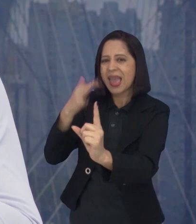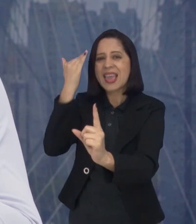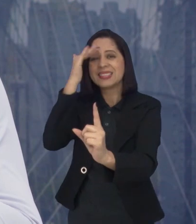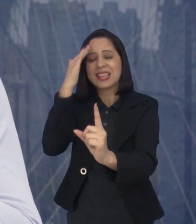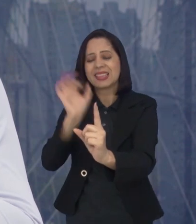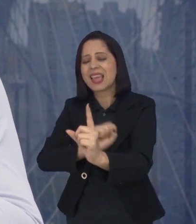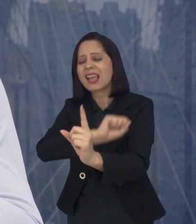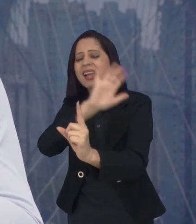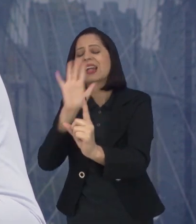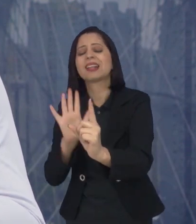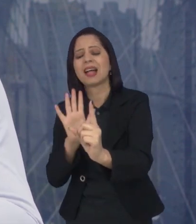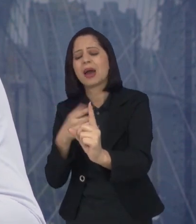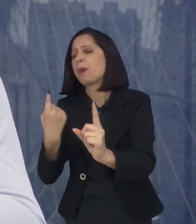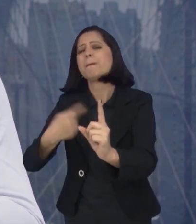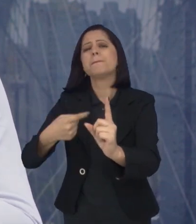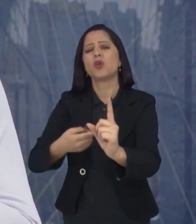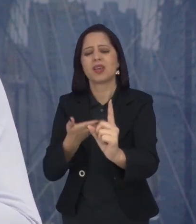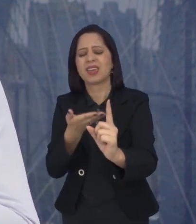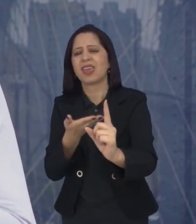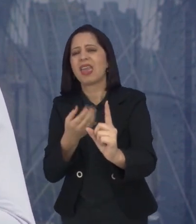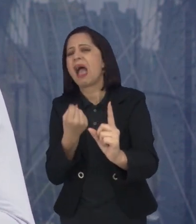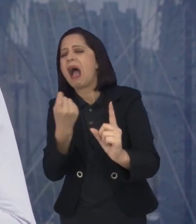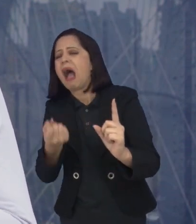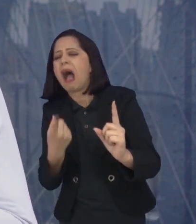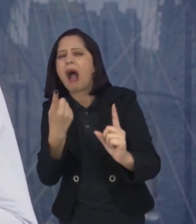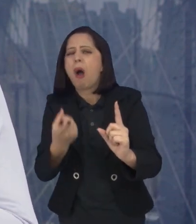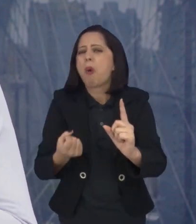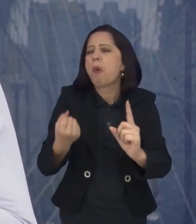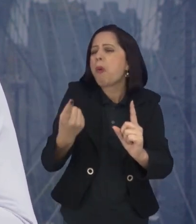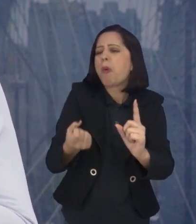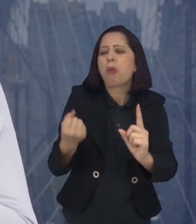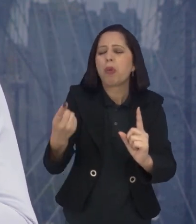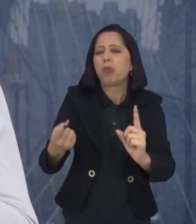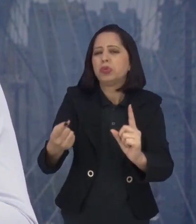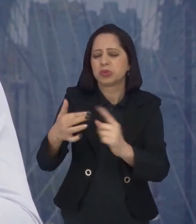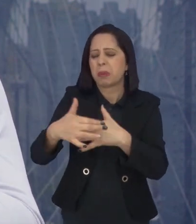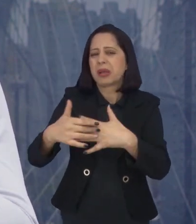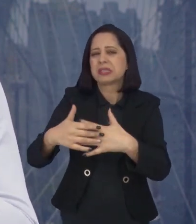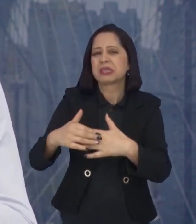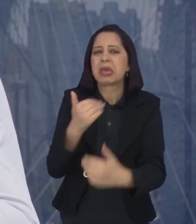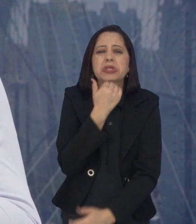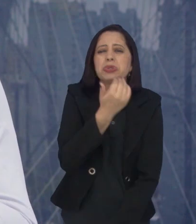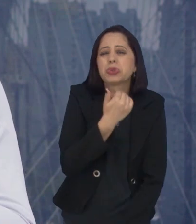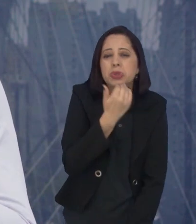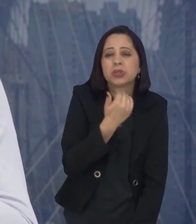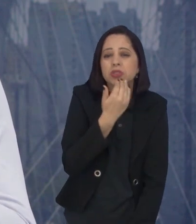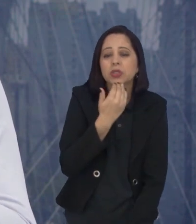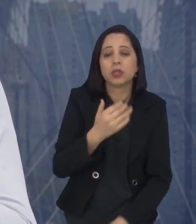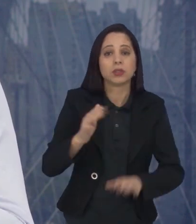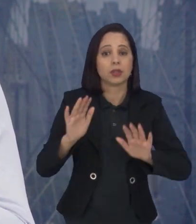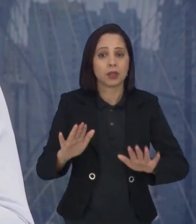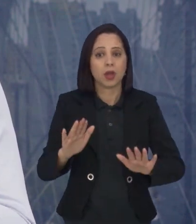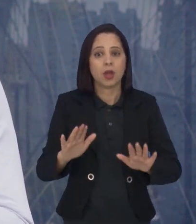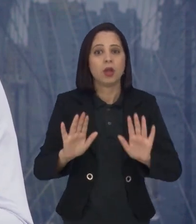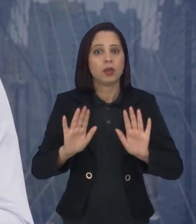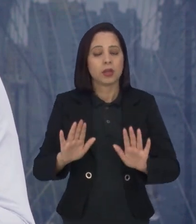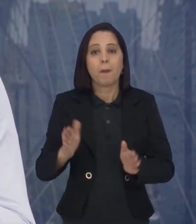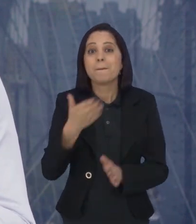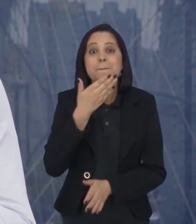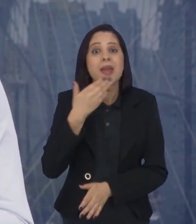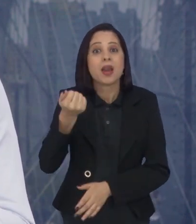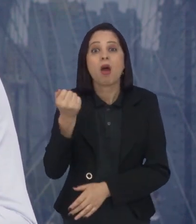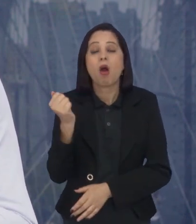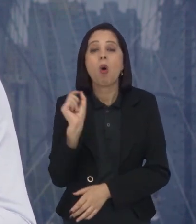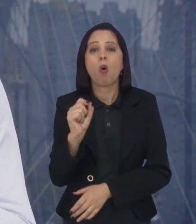por que alguns pacientes não respondem positivamente, por que outros respondem melhor, e nada melhor que isso estudar,